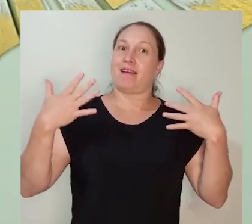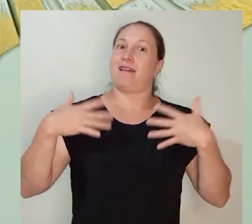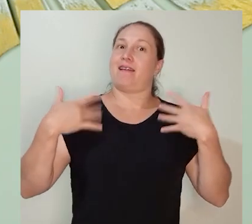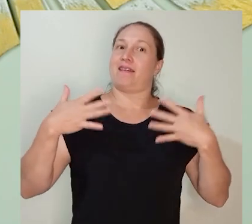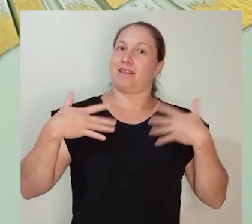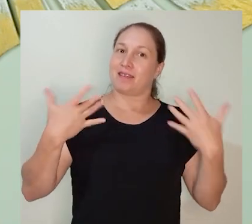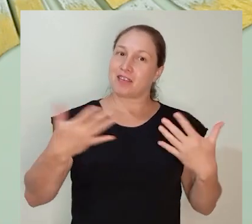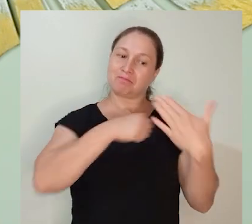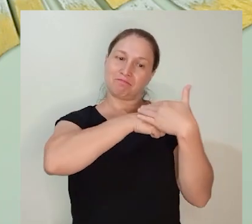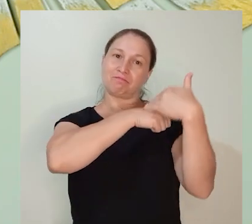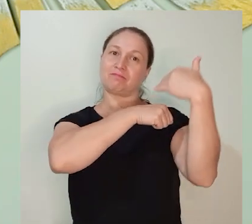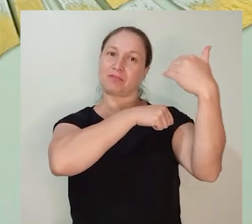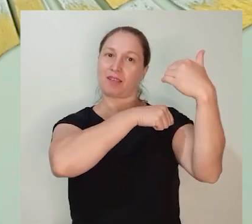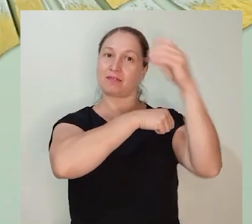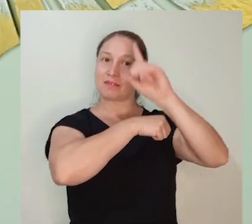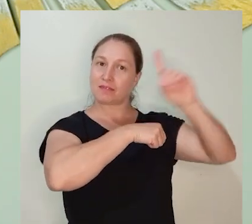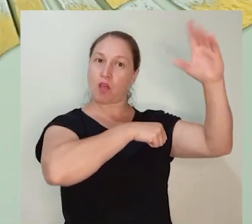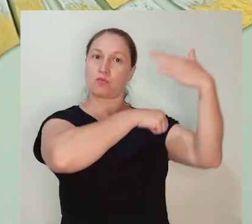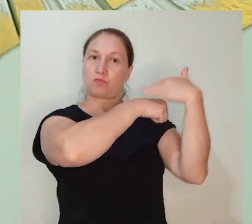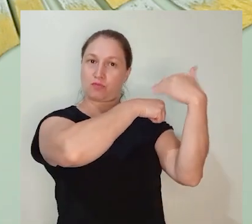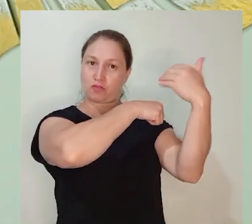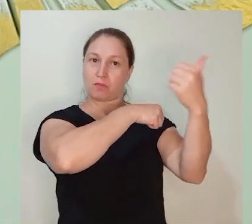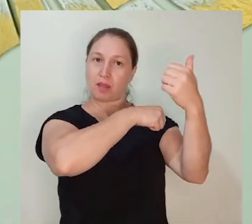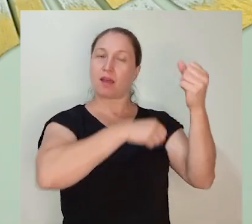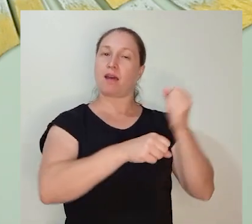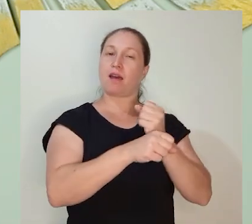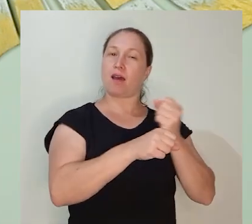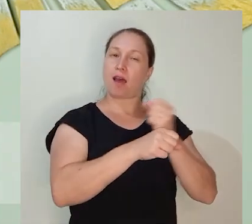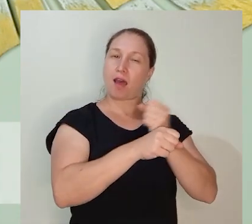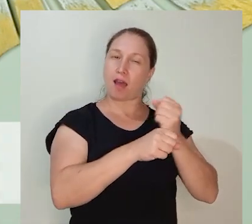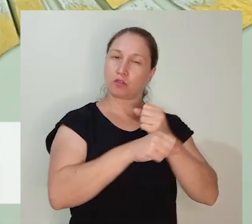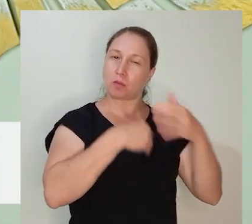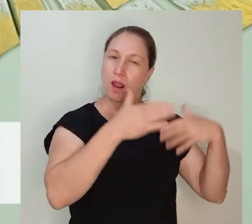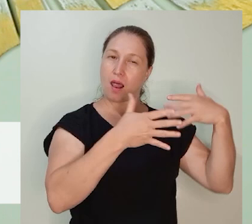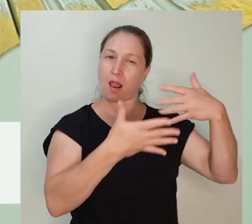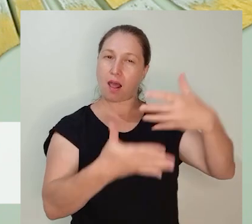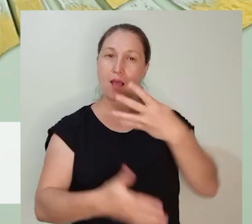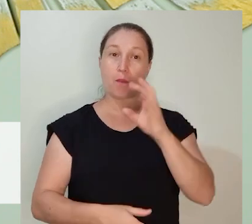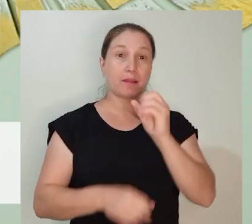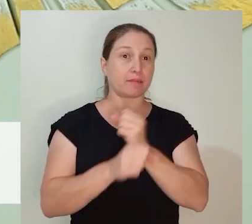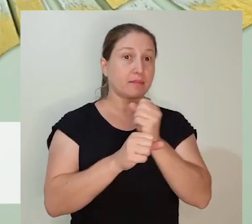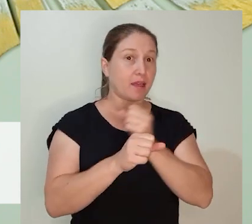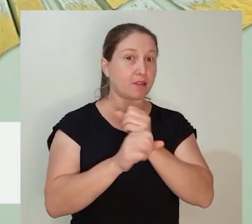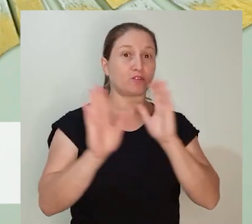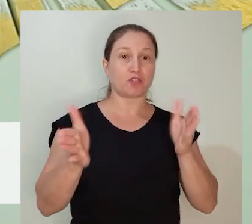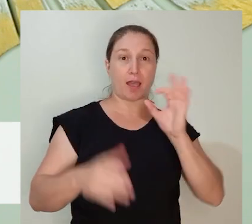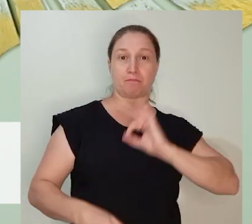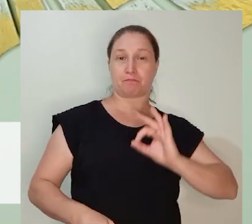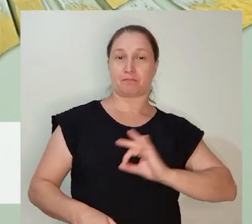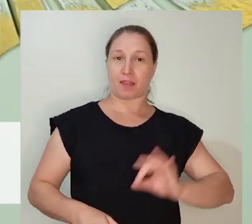alegria imensa poder ter sido chamado por Deus e durante todos estes anos, 40 anos de vida religiosa,